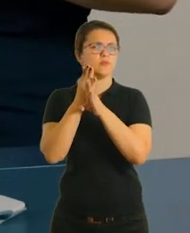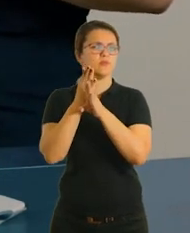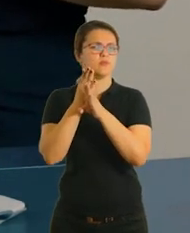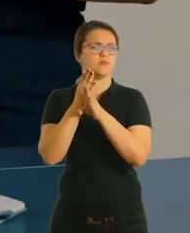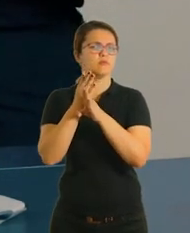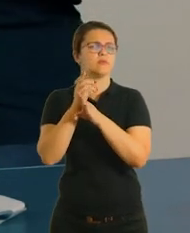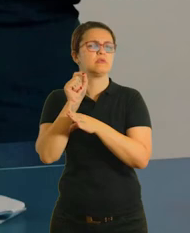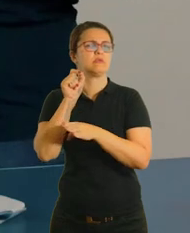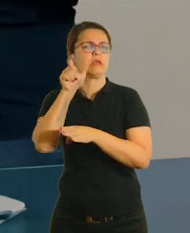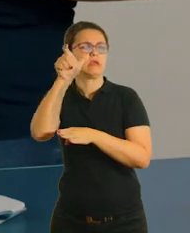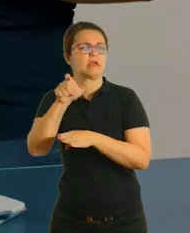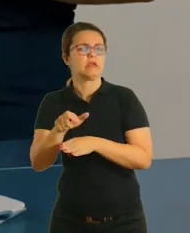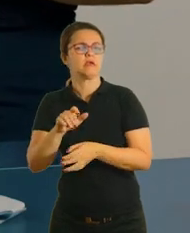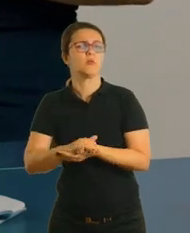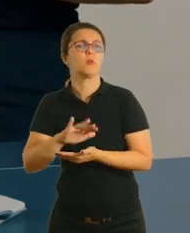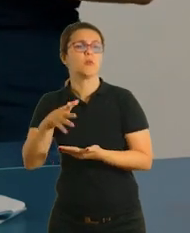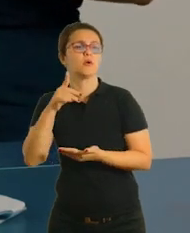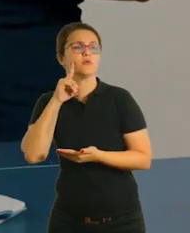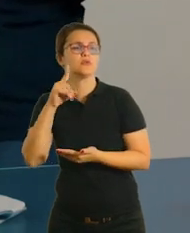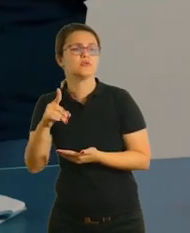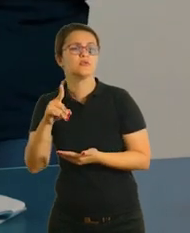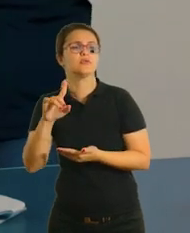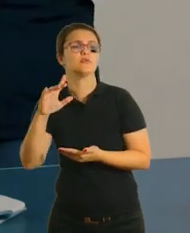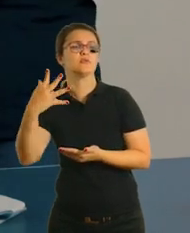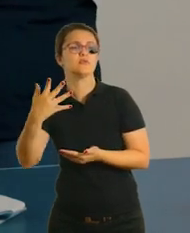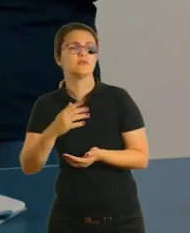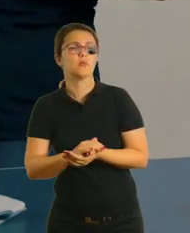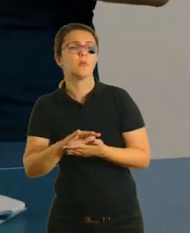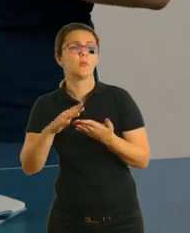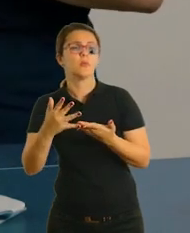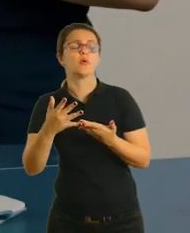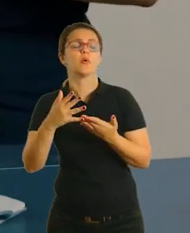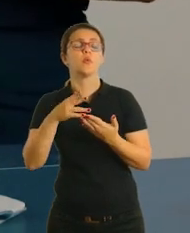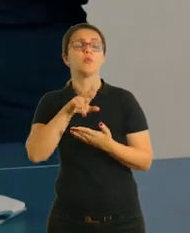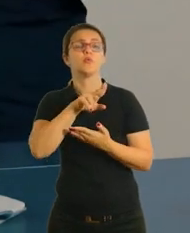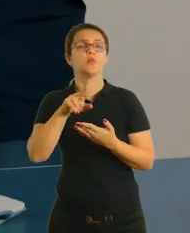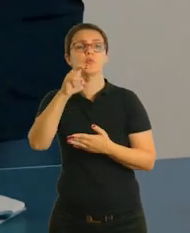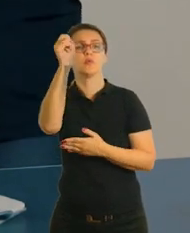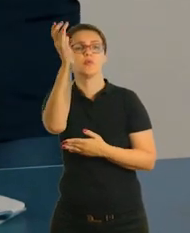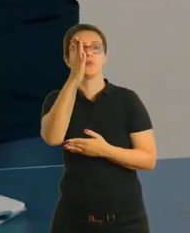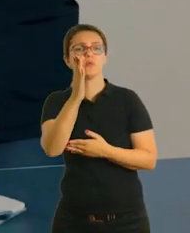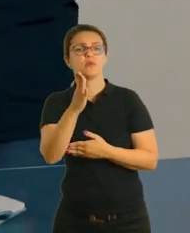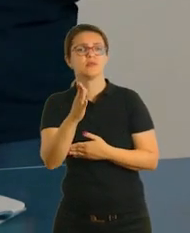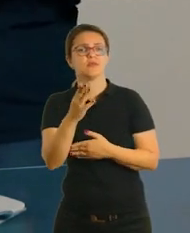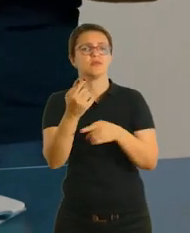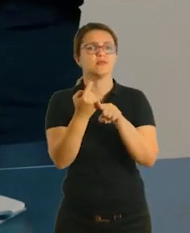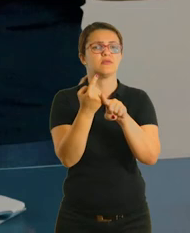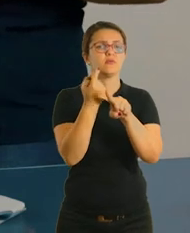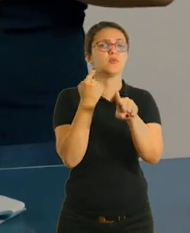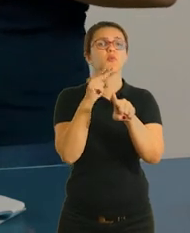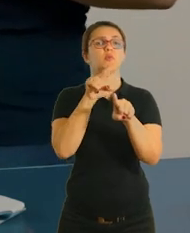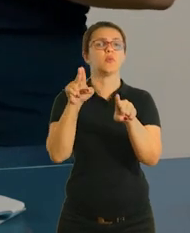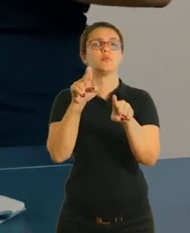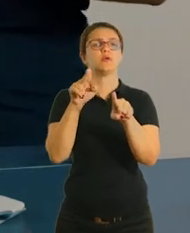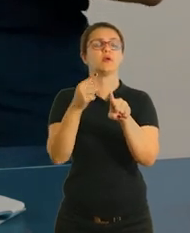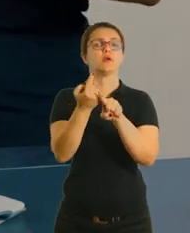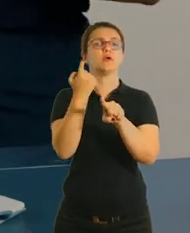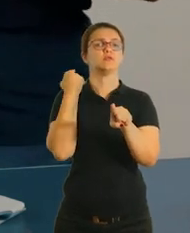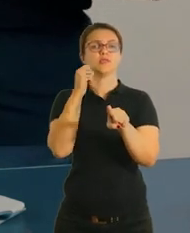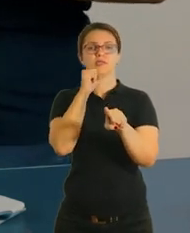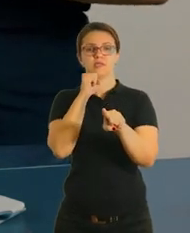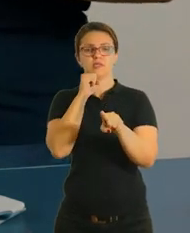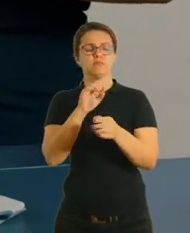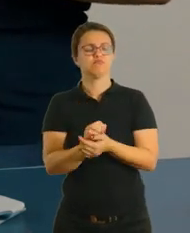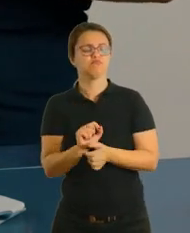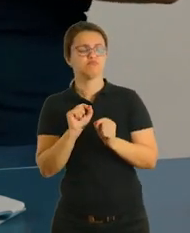quem? Em que dia isso ocorreu? Quais foram os nomes dados à terra descoberta na época? O